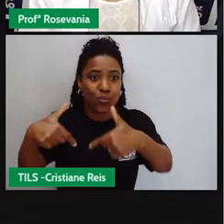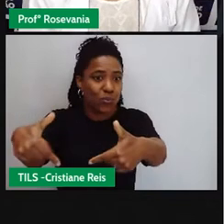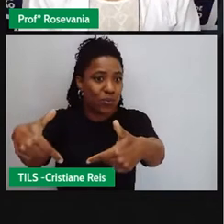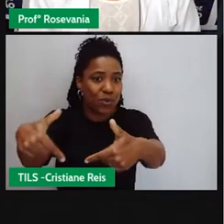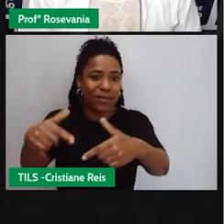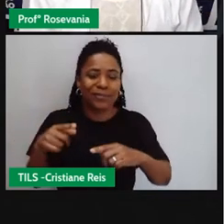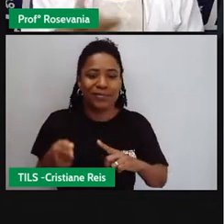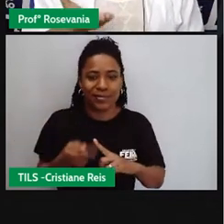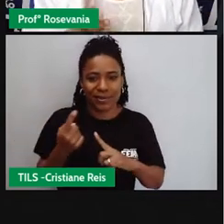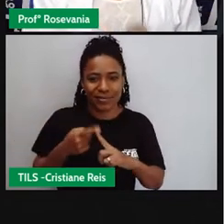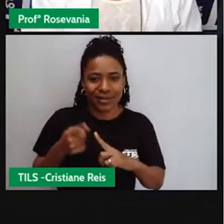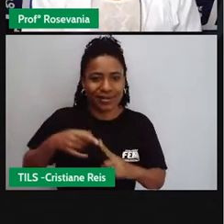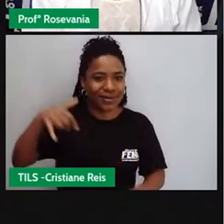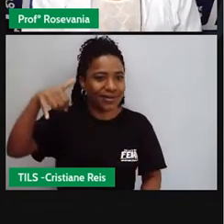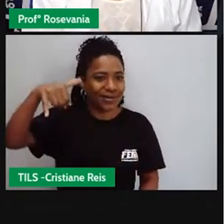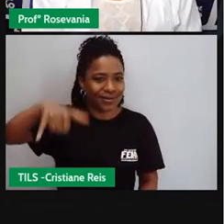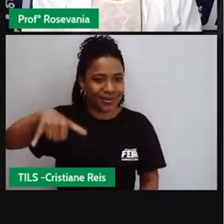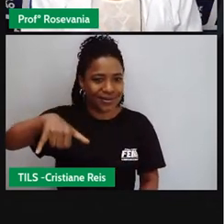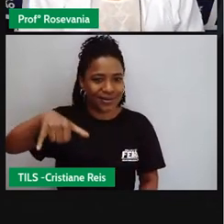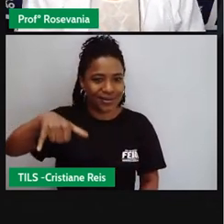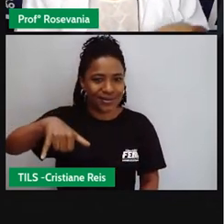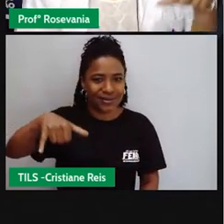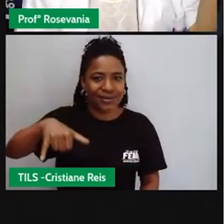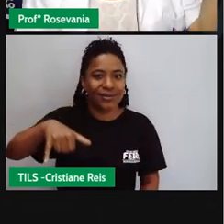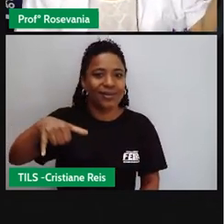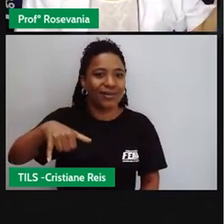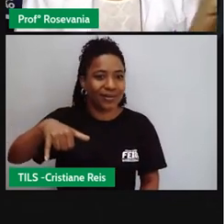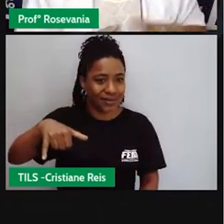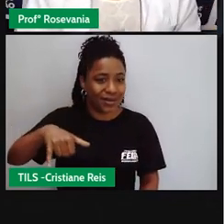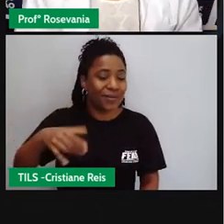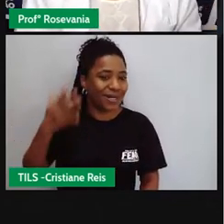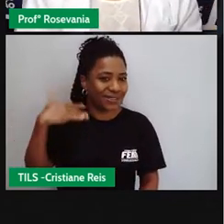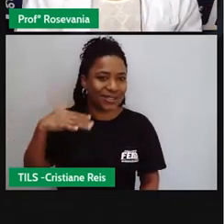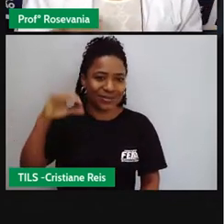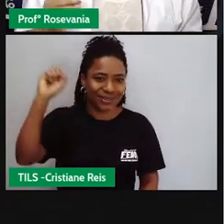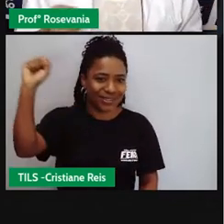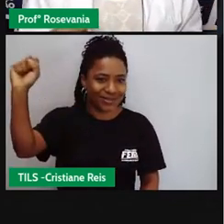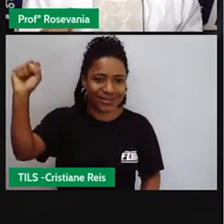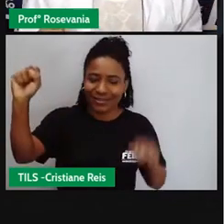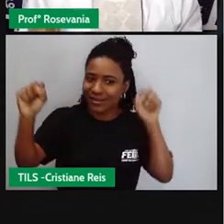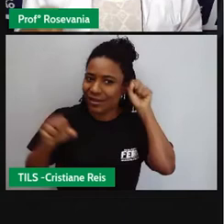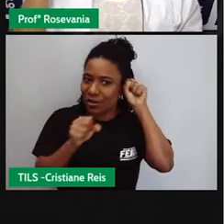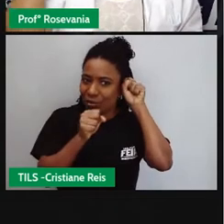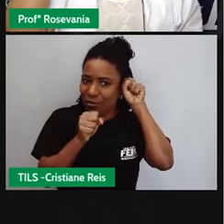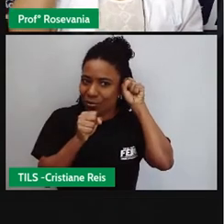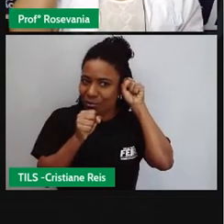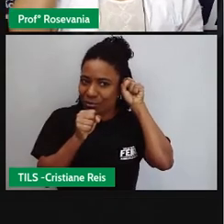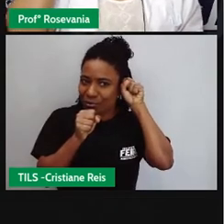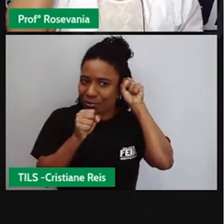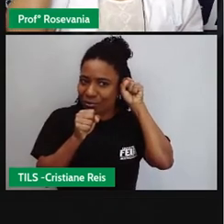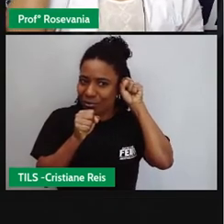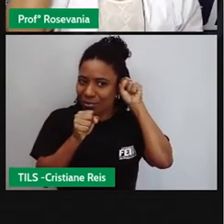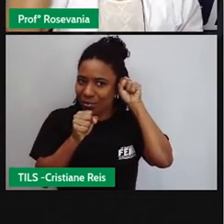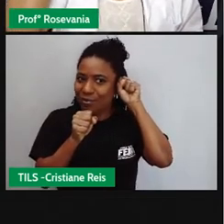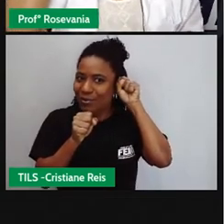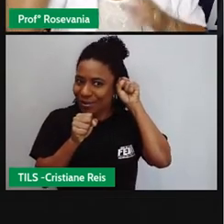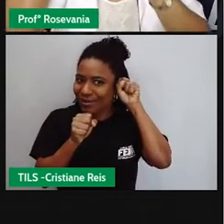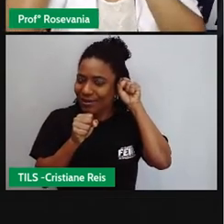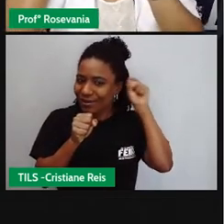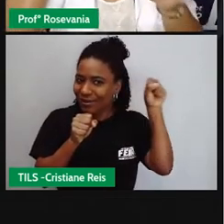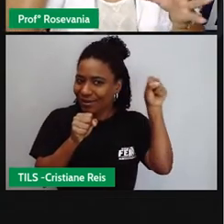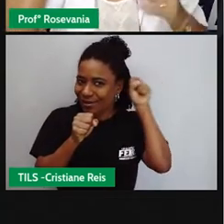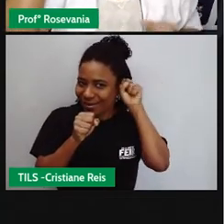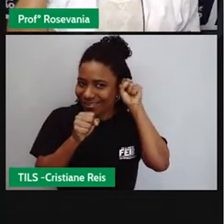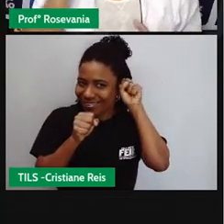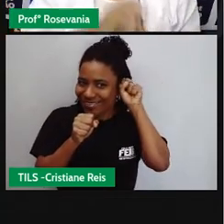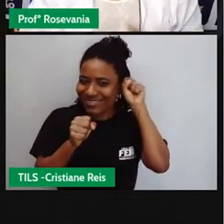telefones esse não é o primeiro modelo era de parede o telefone e o fone que botava aqui enquanto o